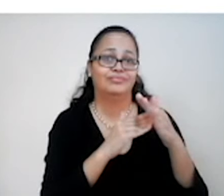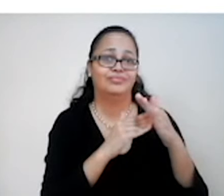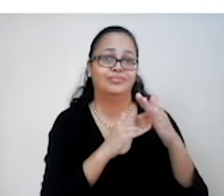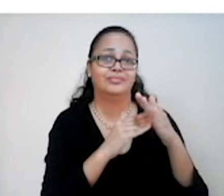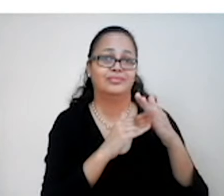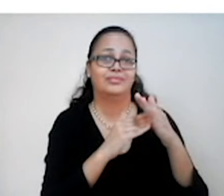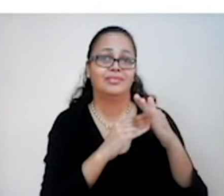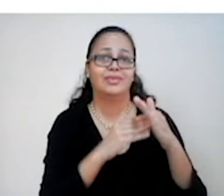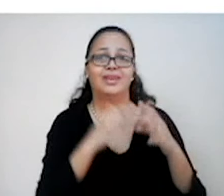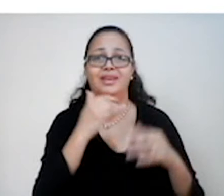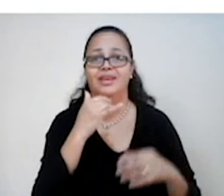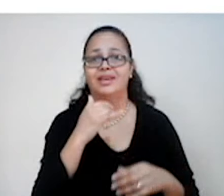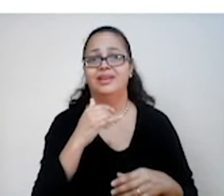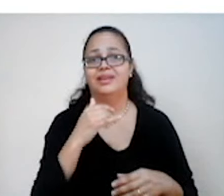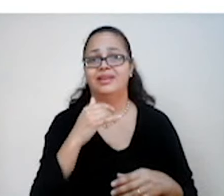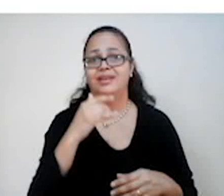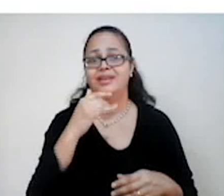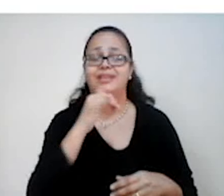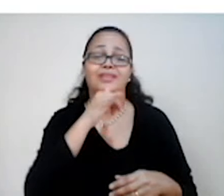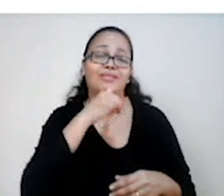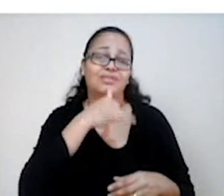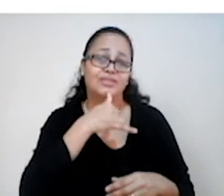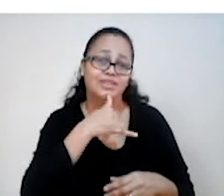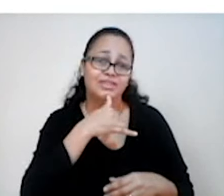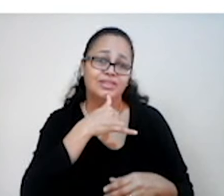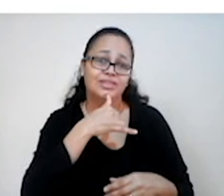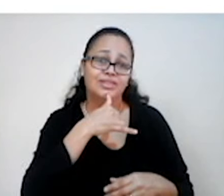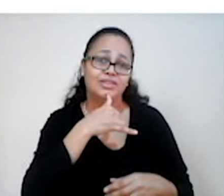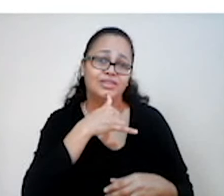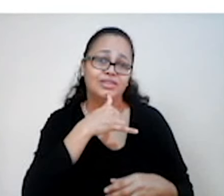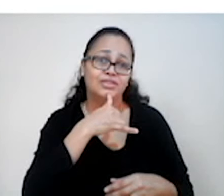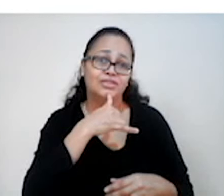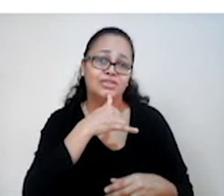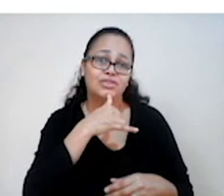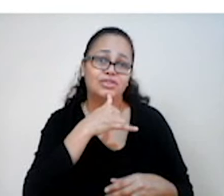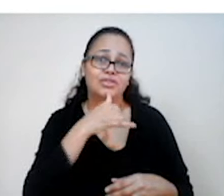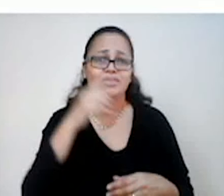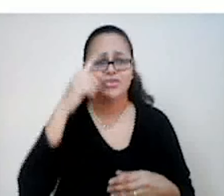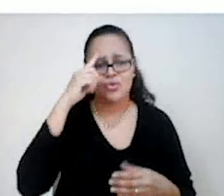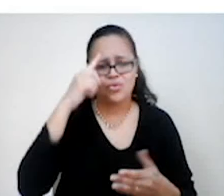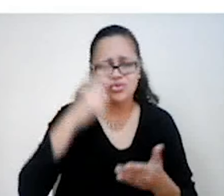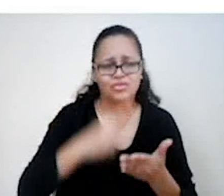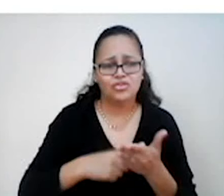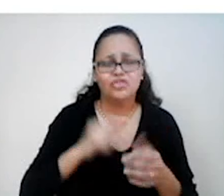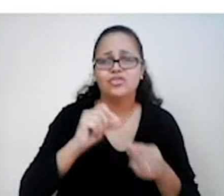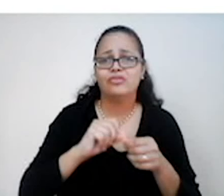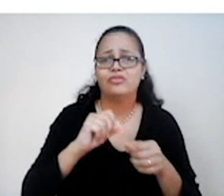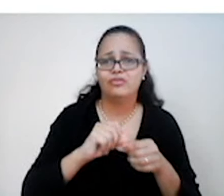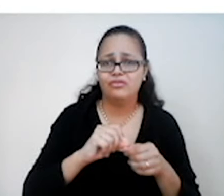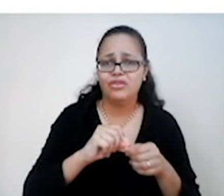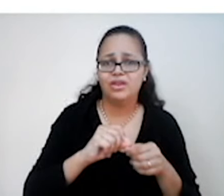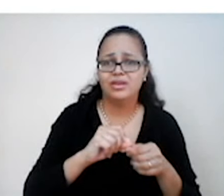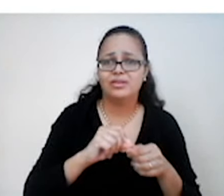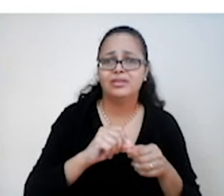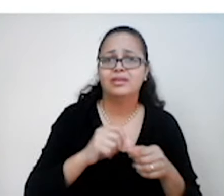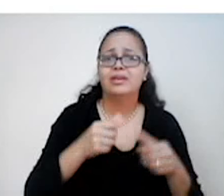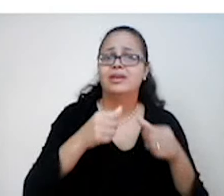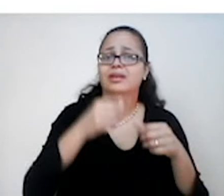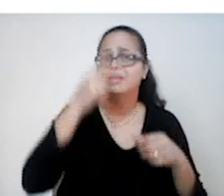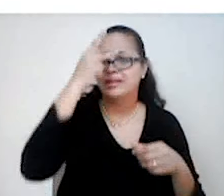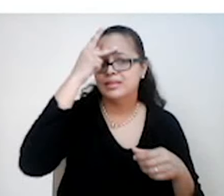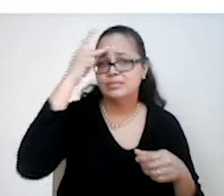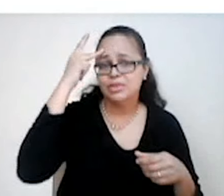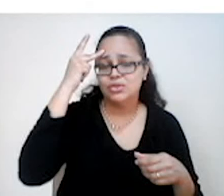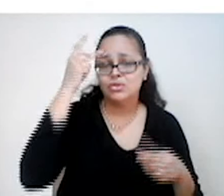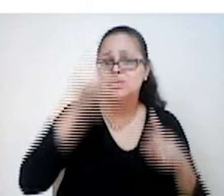E também chateados com a exigência feita pelos que ficavam no feudo. Os que ficavam, né?